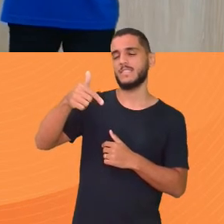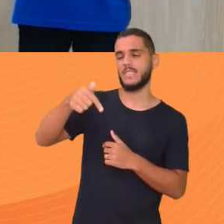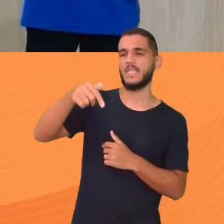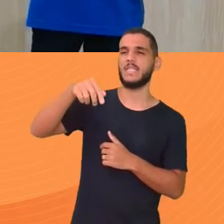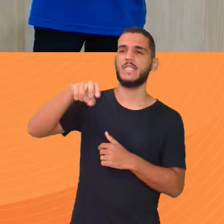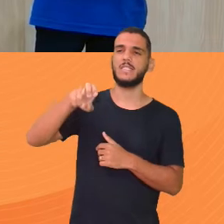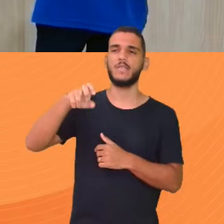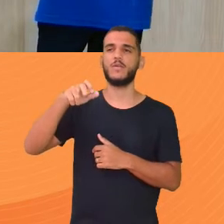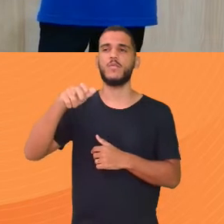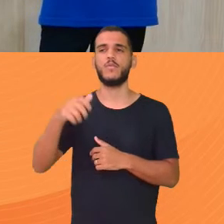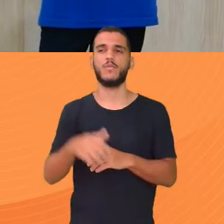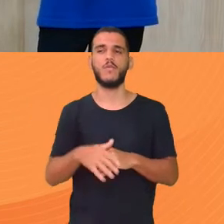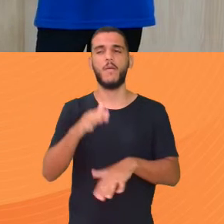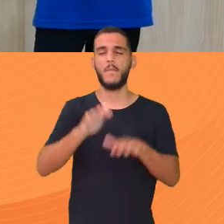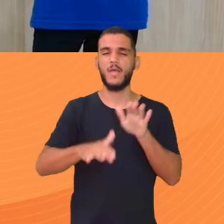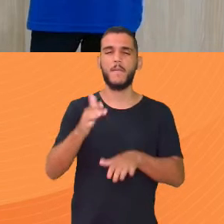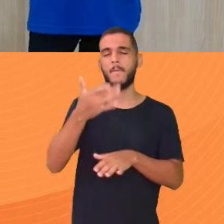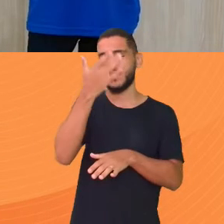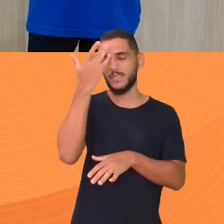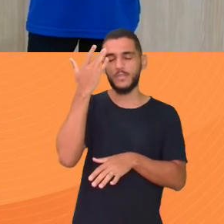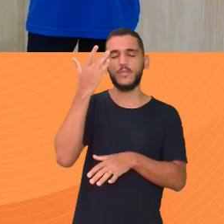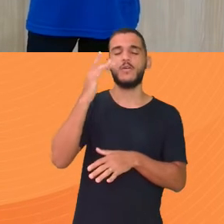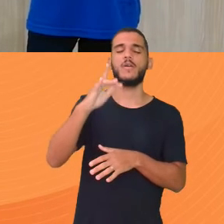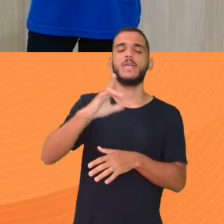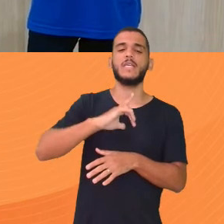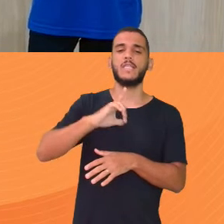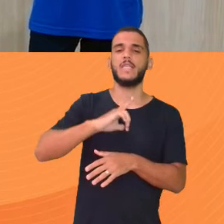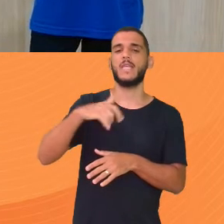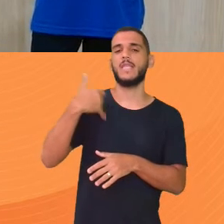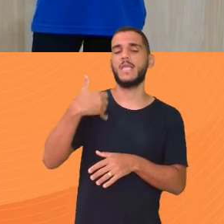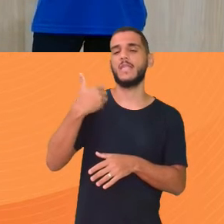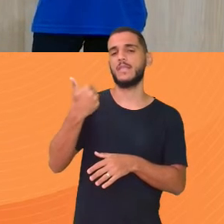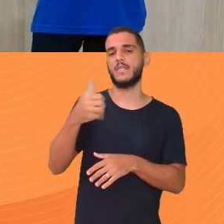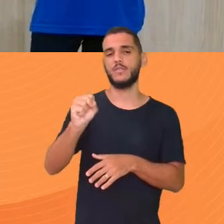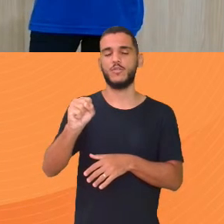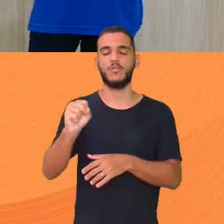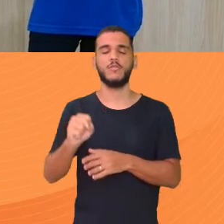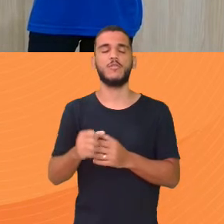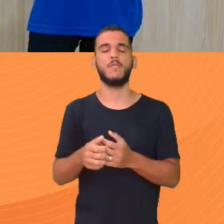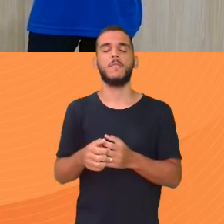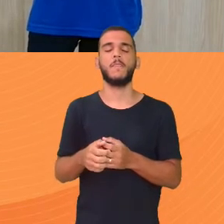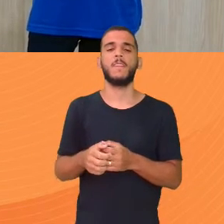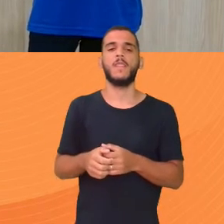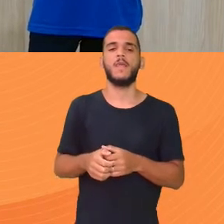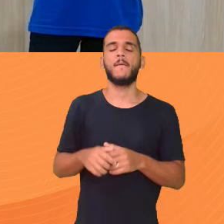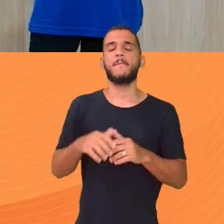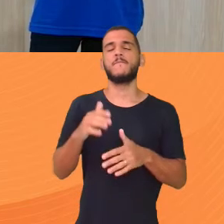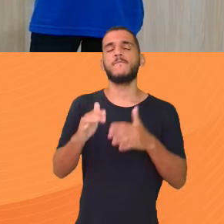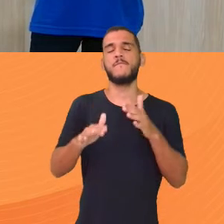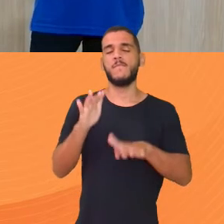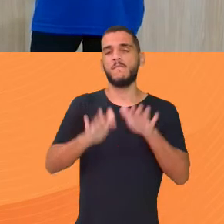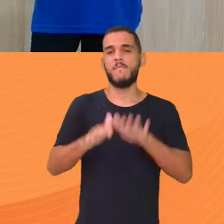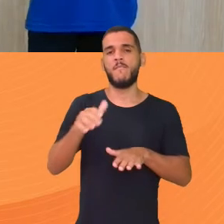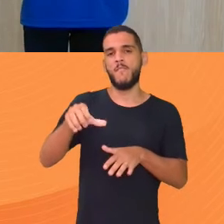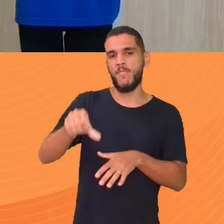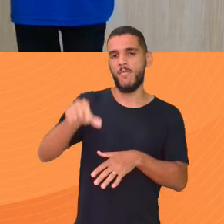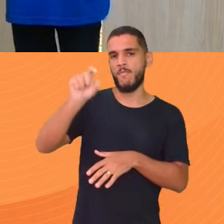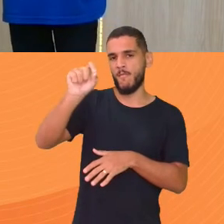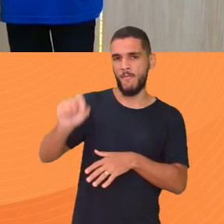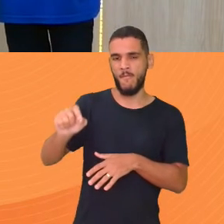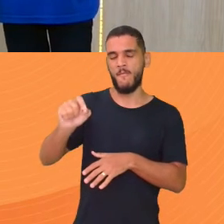pessoas Que tem aí Específico O 18 anos Então 9% Aproximadamente Dos jogadores Tem